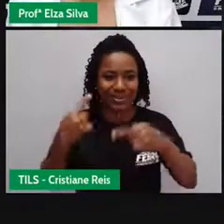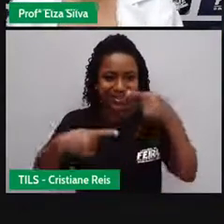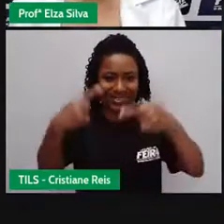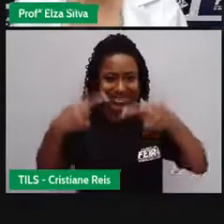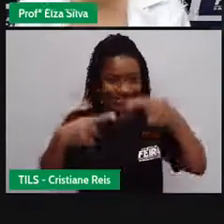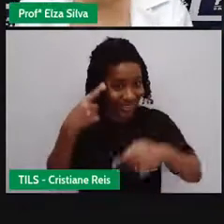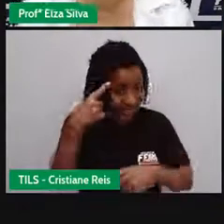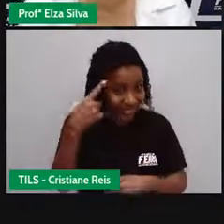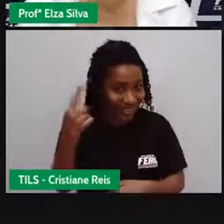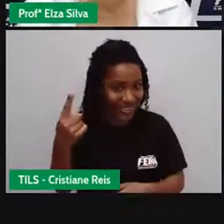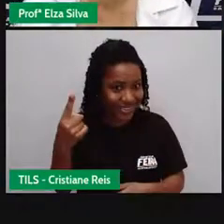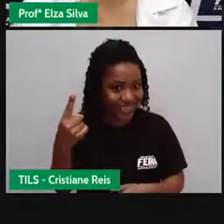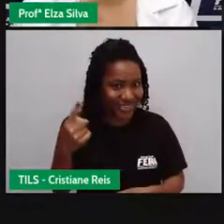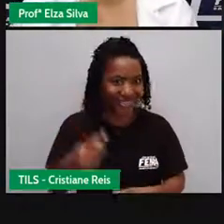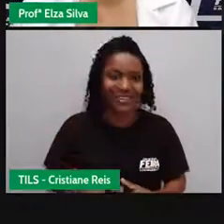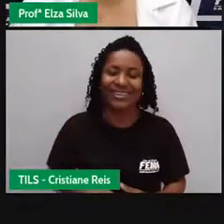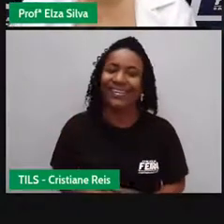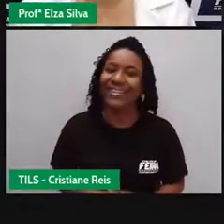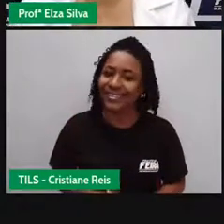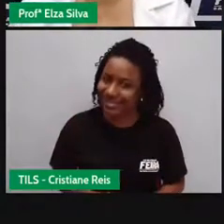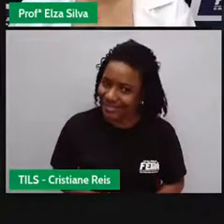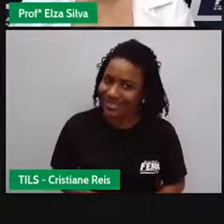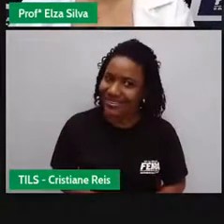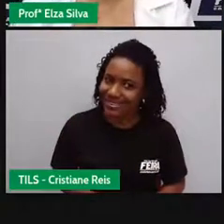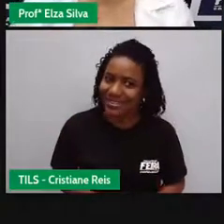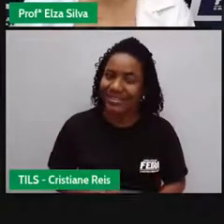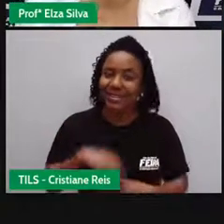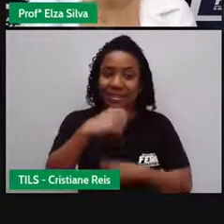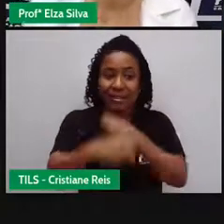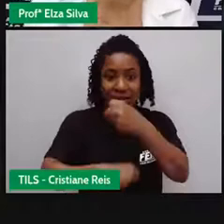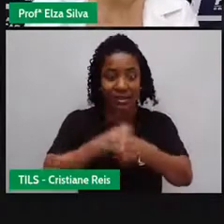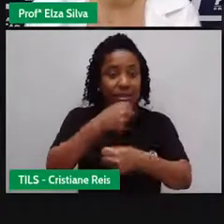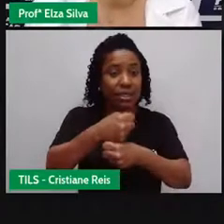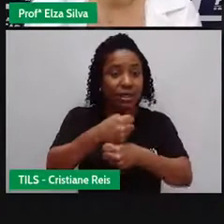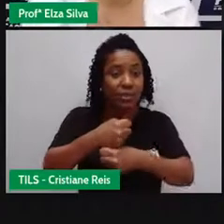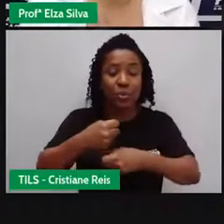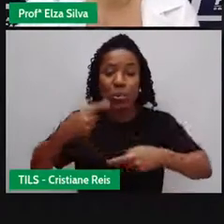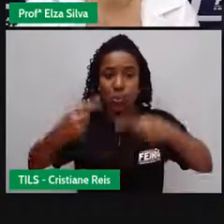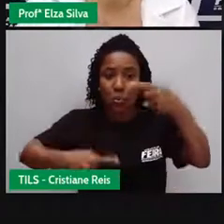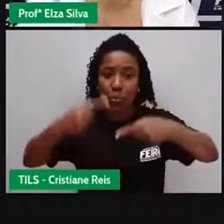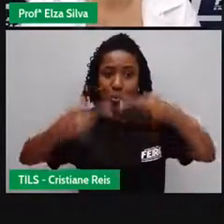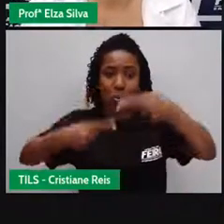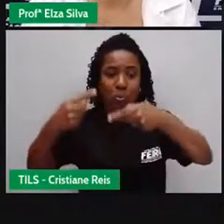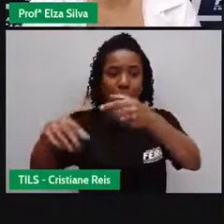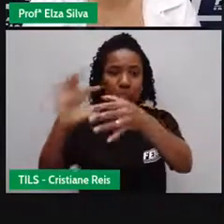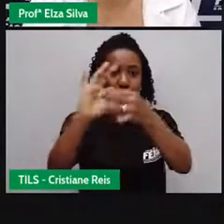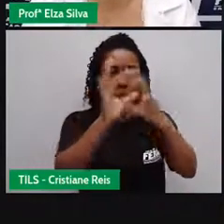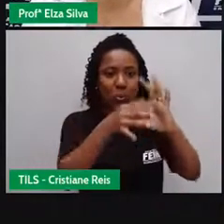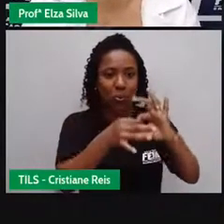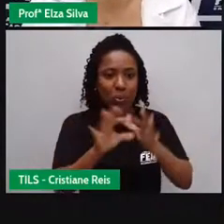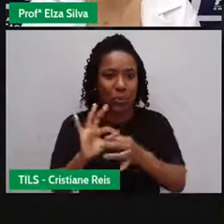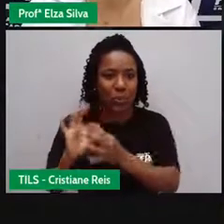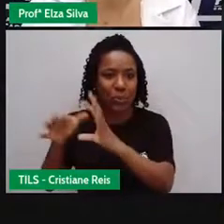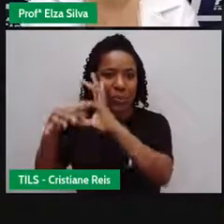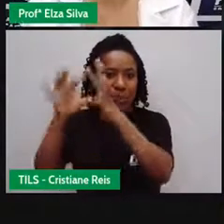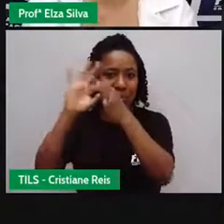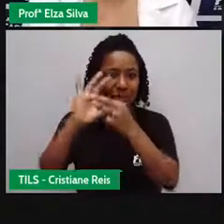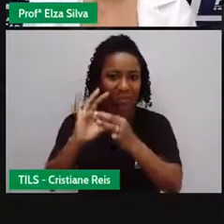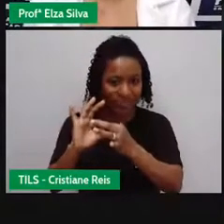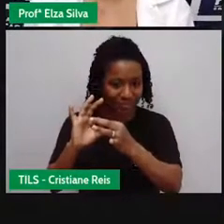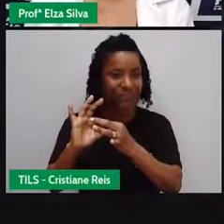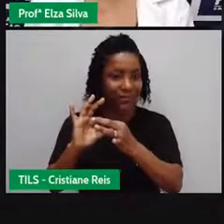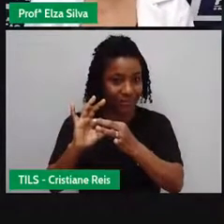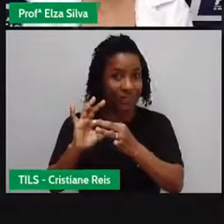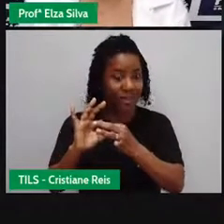E este ano, os Jogos Olímpicos e também os Jogos Paralímpicos, nós